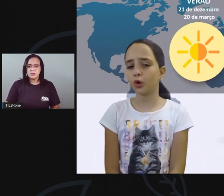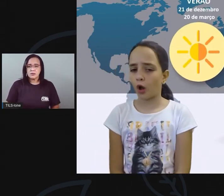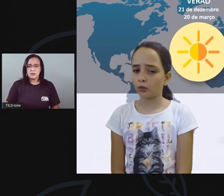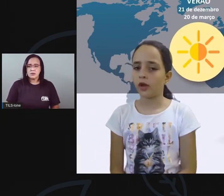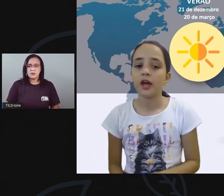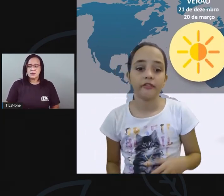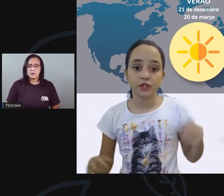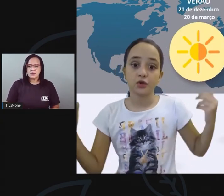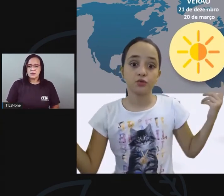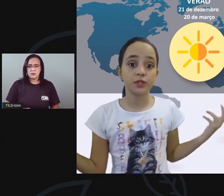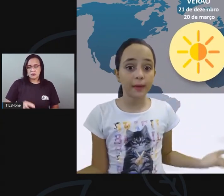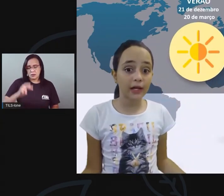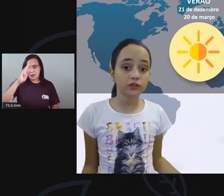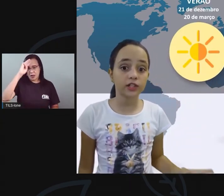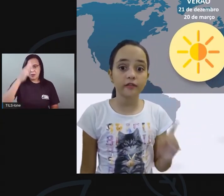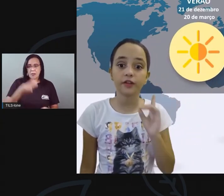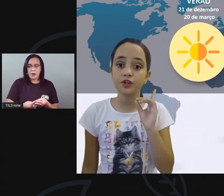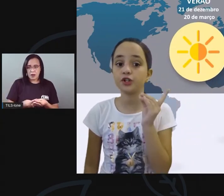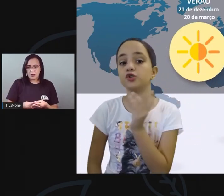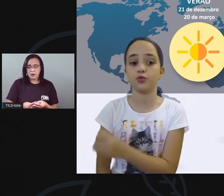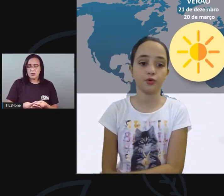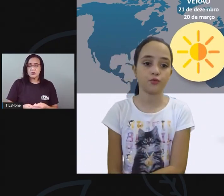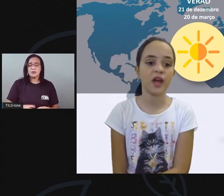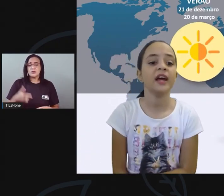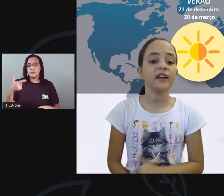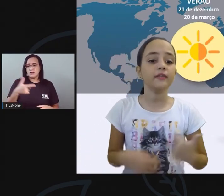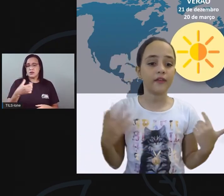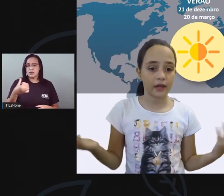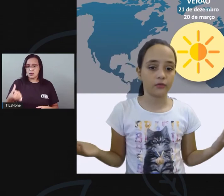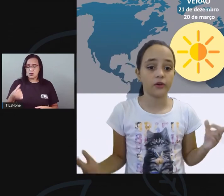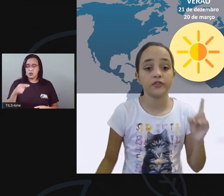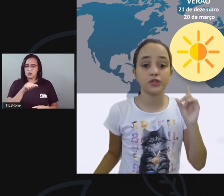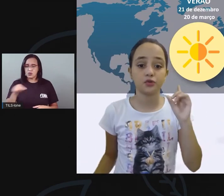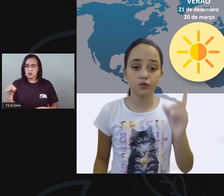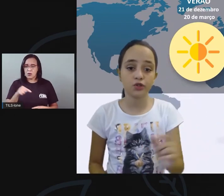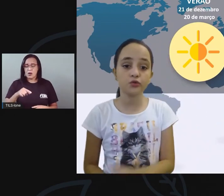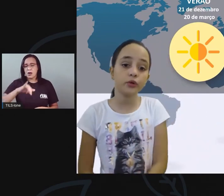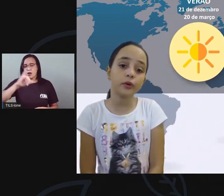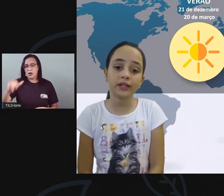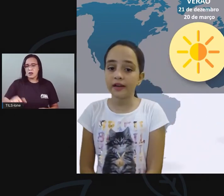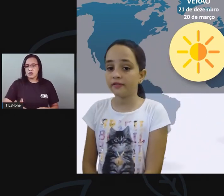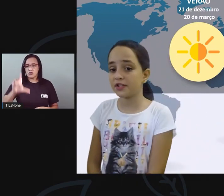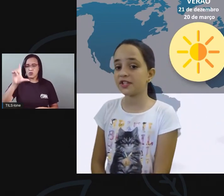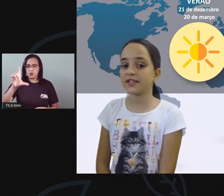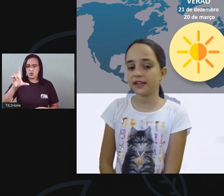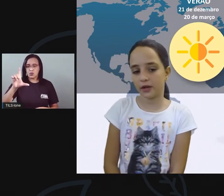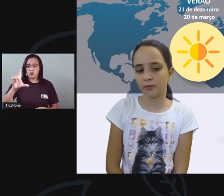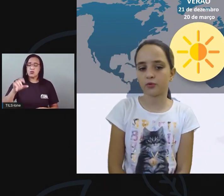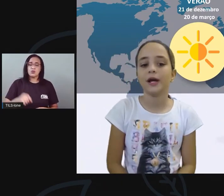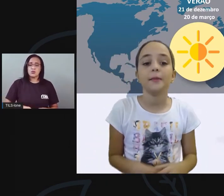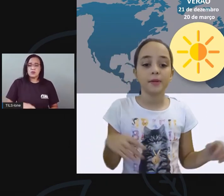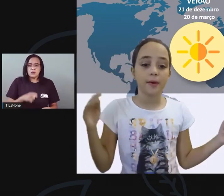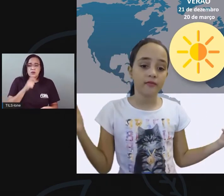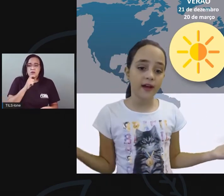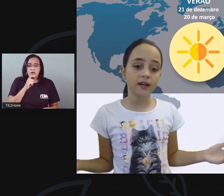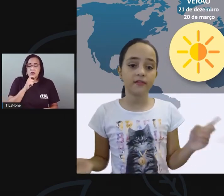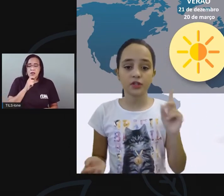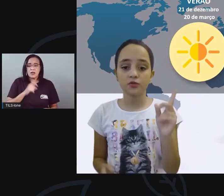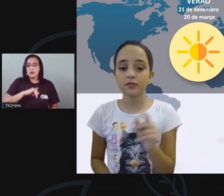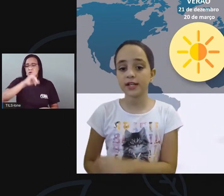Outono, 21 de março até 20 de junho Inverno, 21 de junho até 20 de setembro